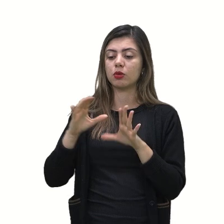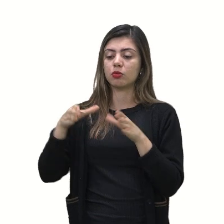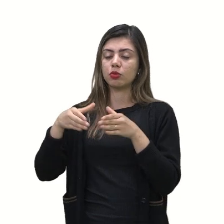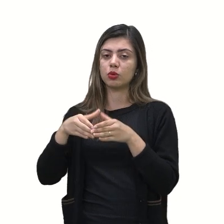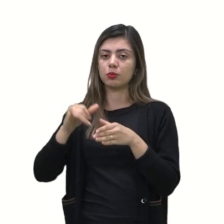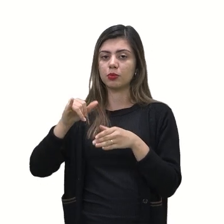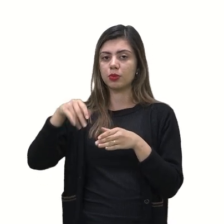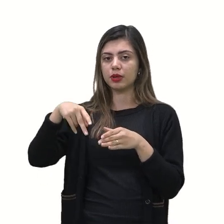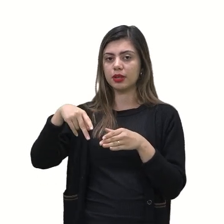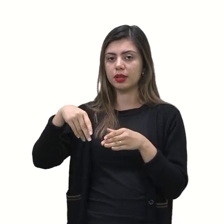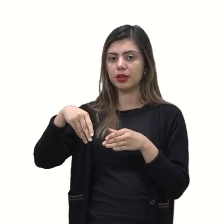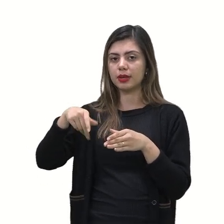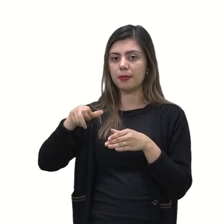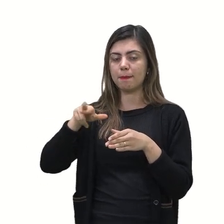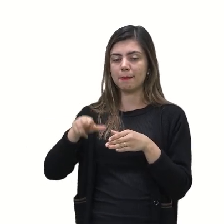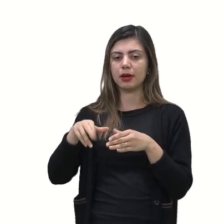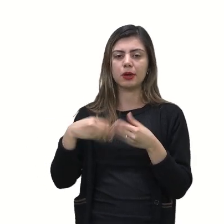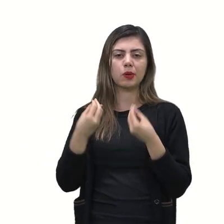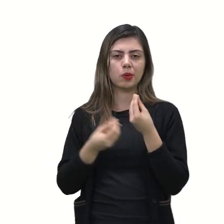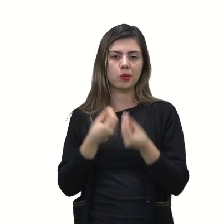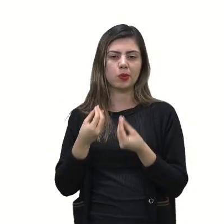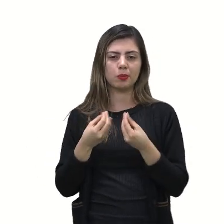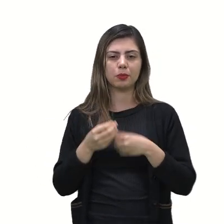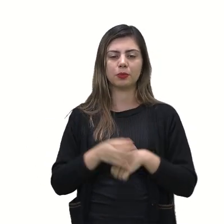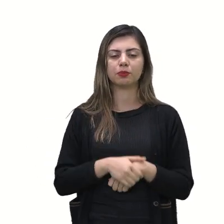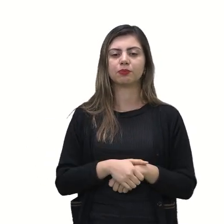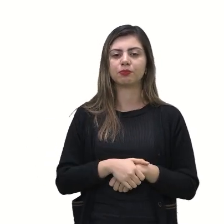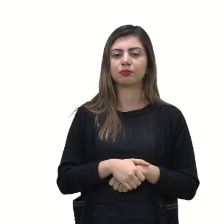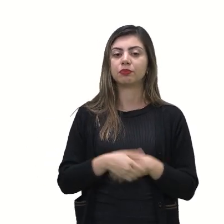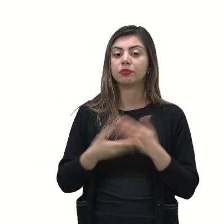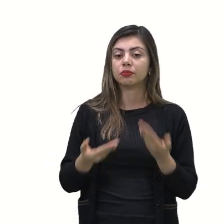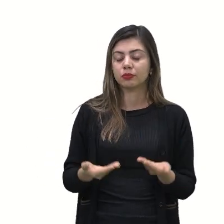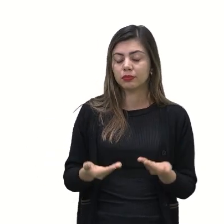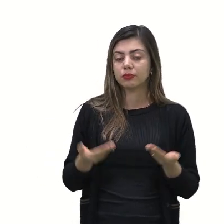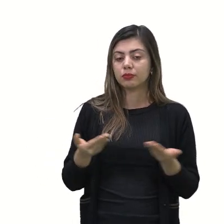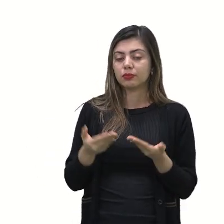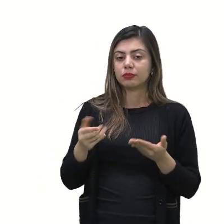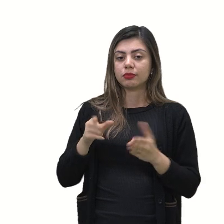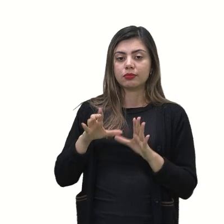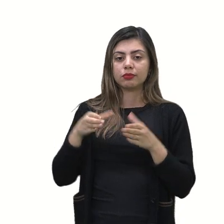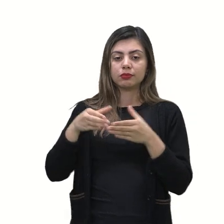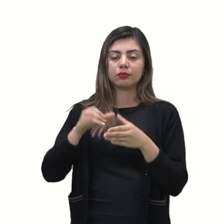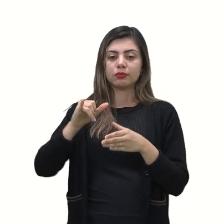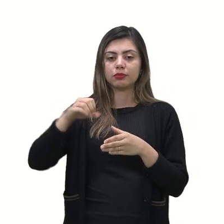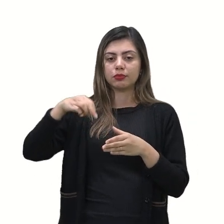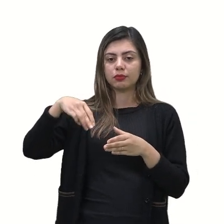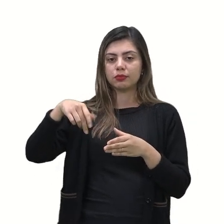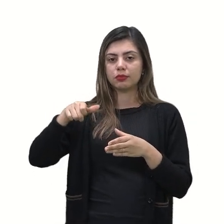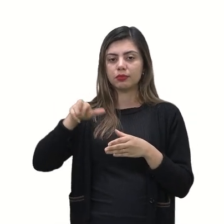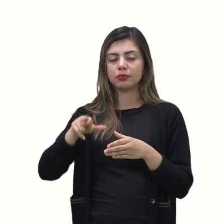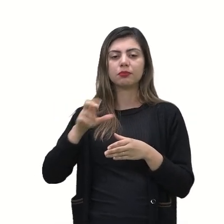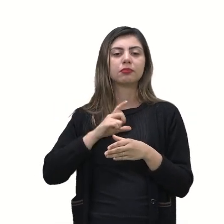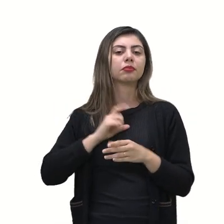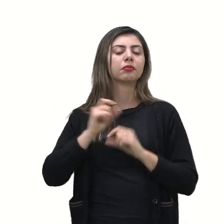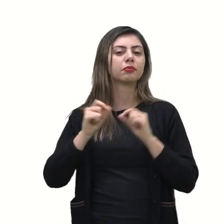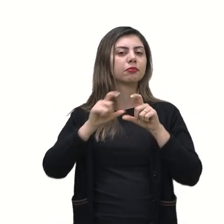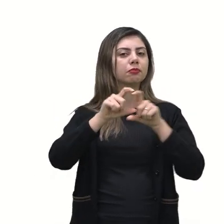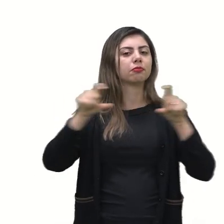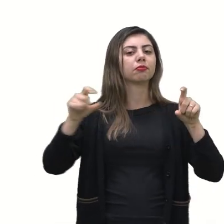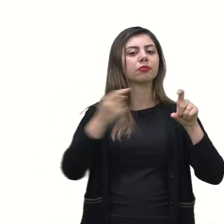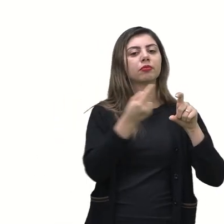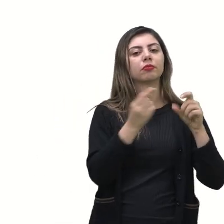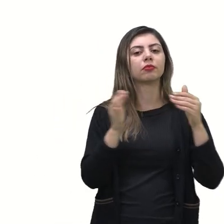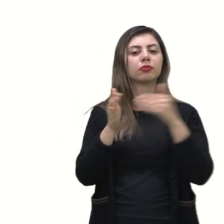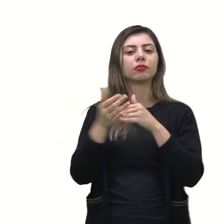vamos lá então o número ímpar dentro do espaço amostral nós temos quem nós